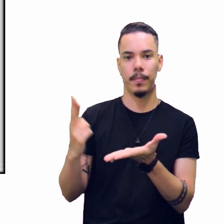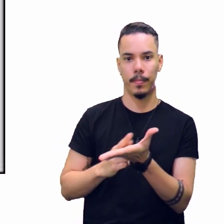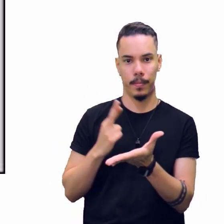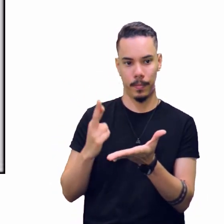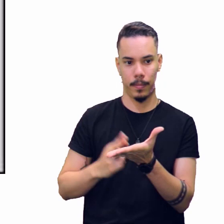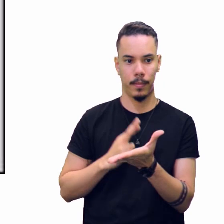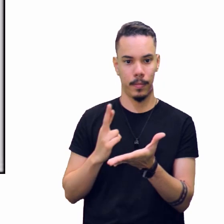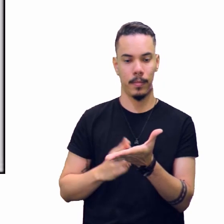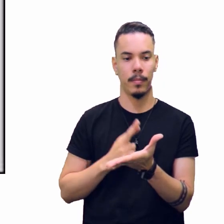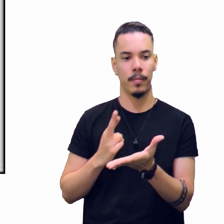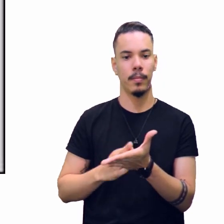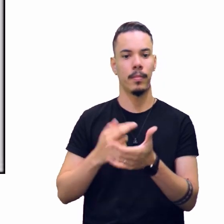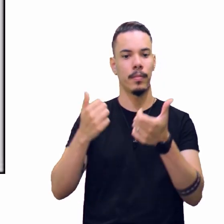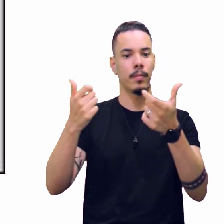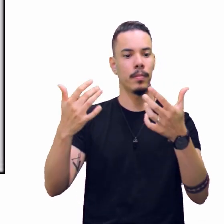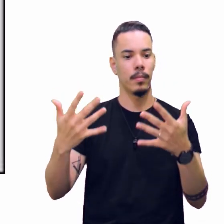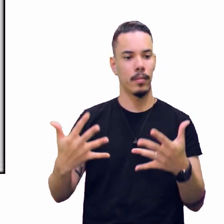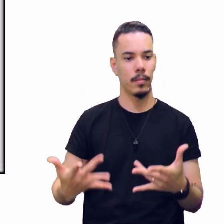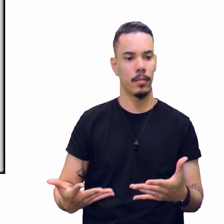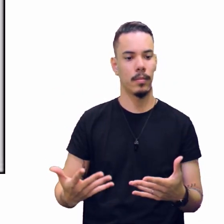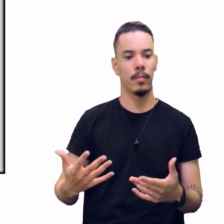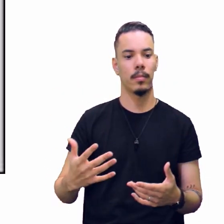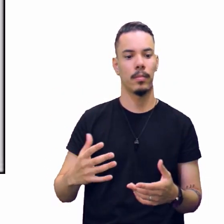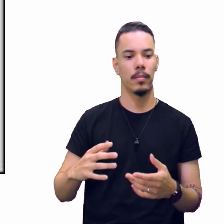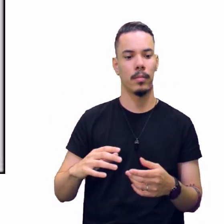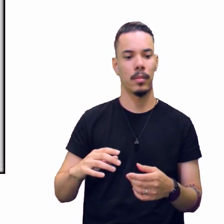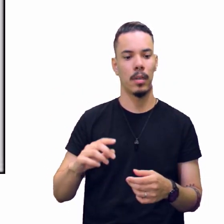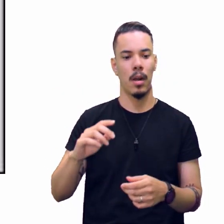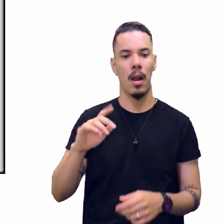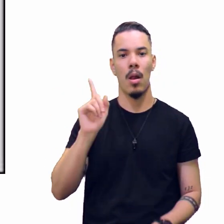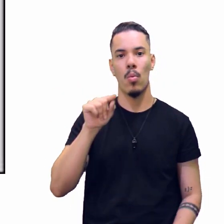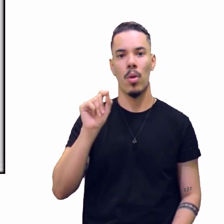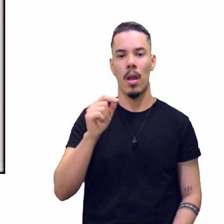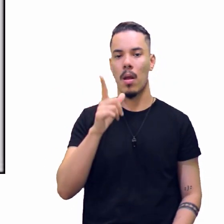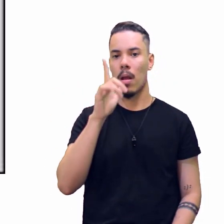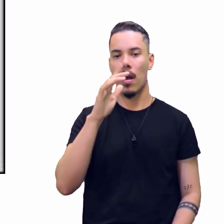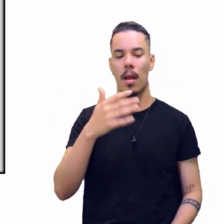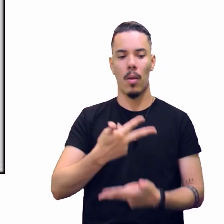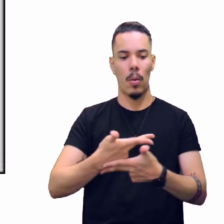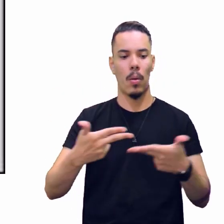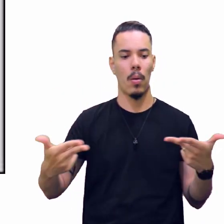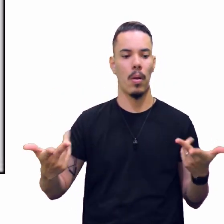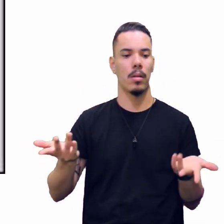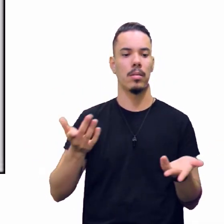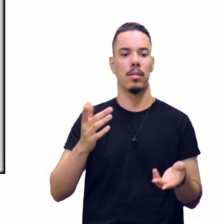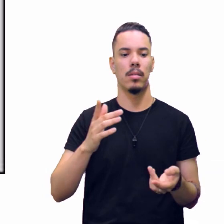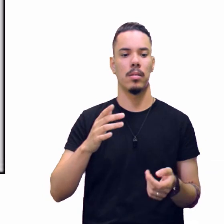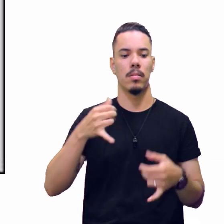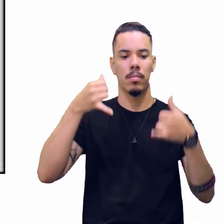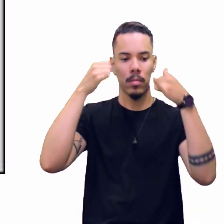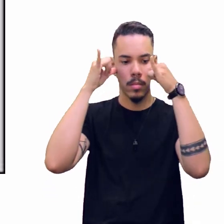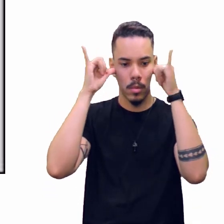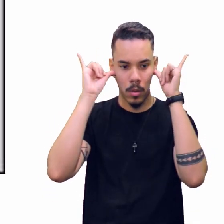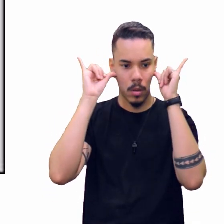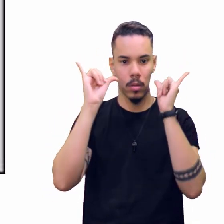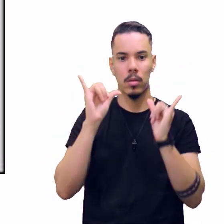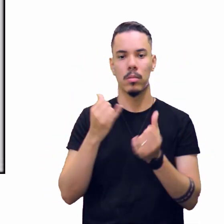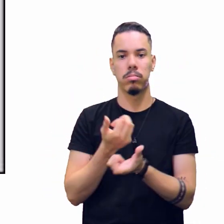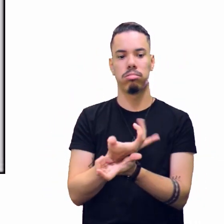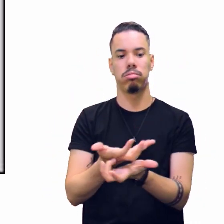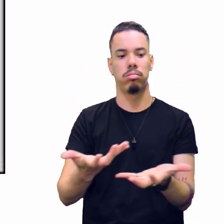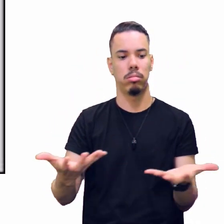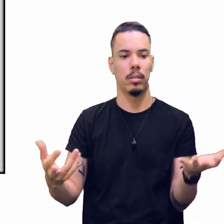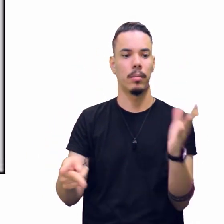fala da questão agronegócio sustenta a expansão. Então, aí, valor dos estados, de